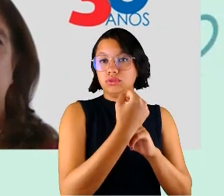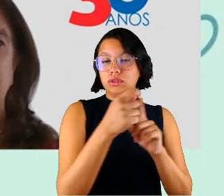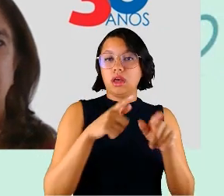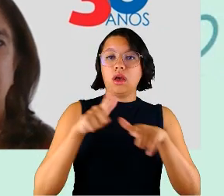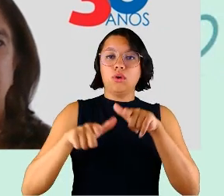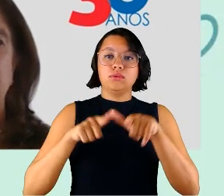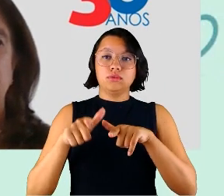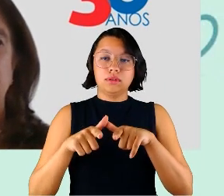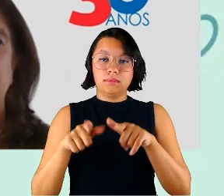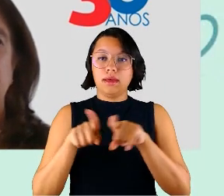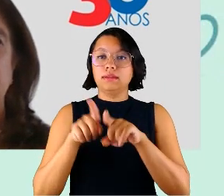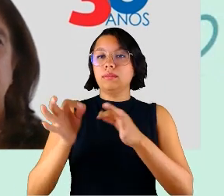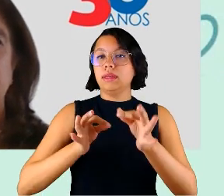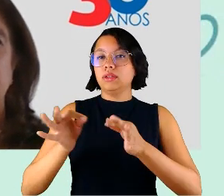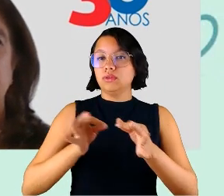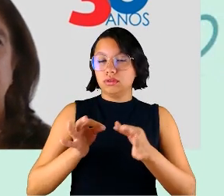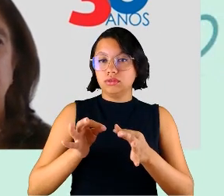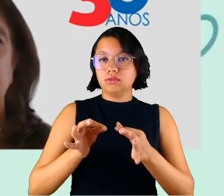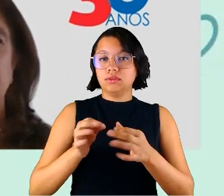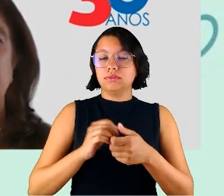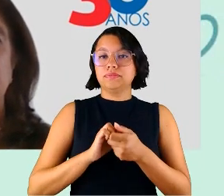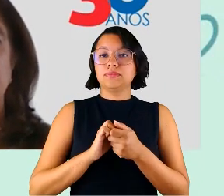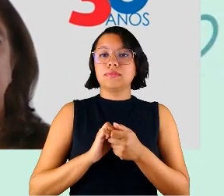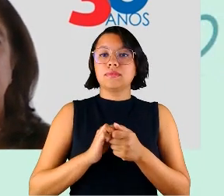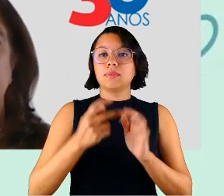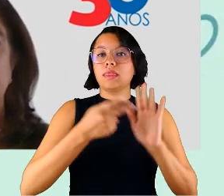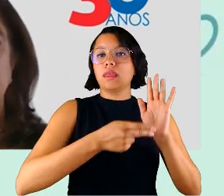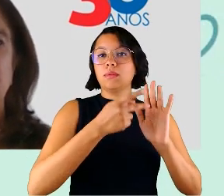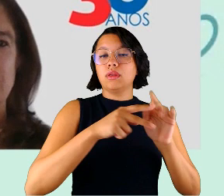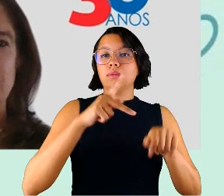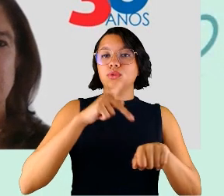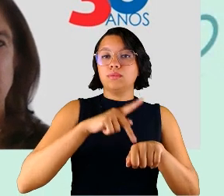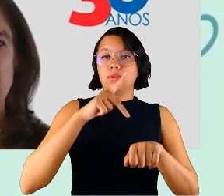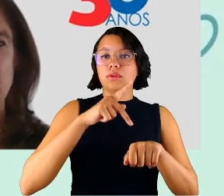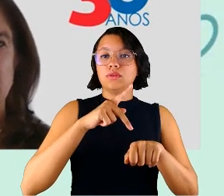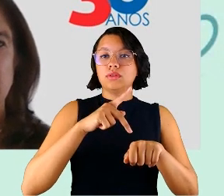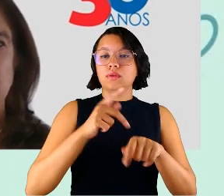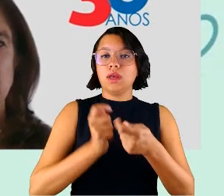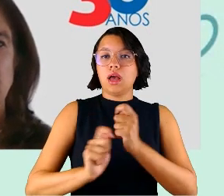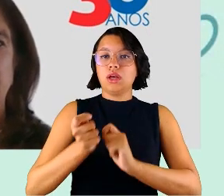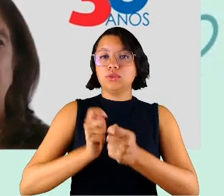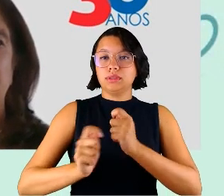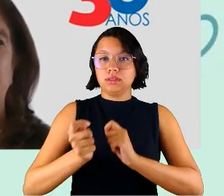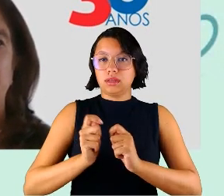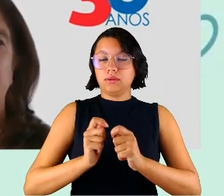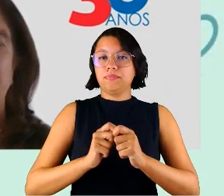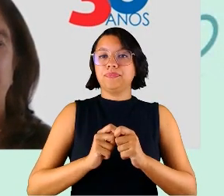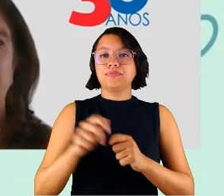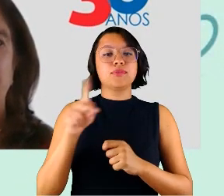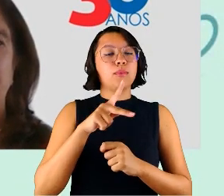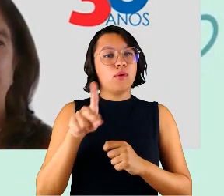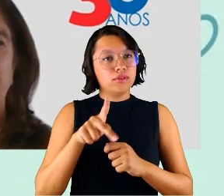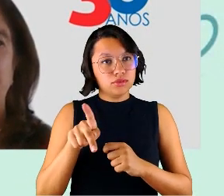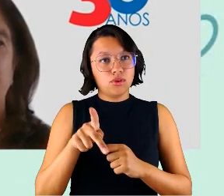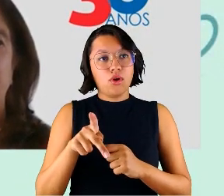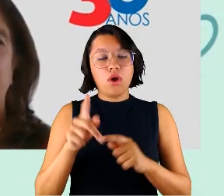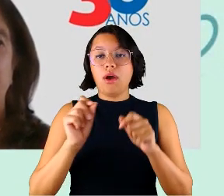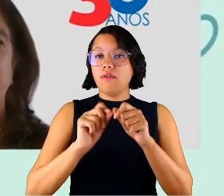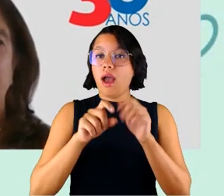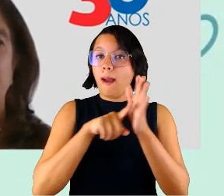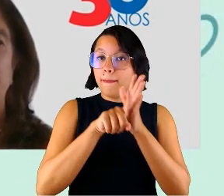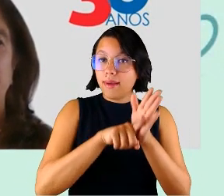Trabalho e das Organizações e Programa de Pós-Graduação em Administração. A professora Gardênia realiza